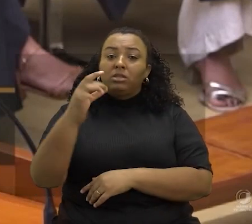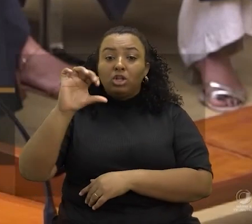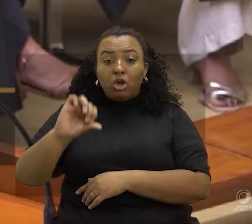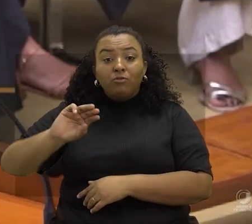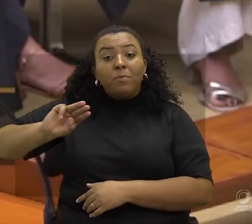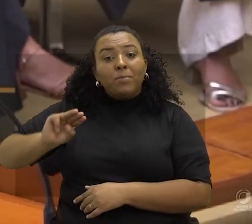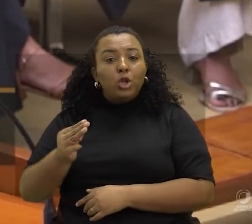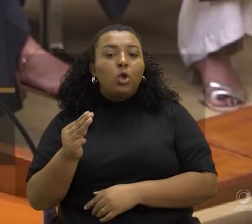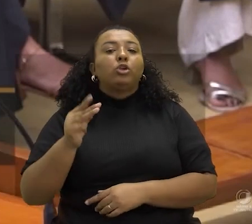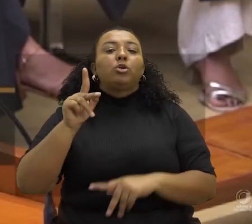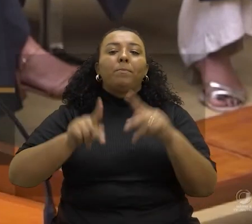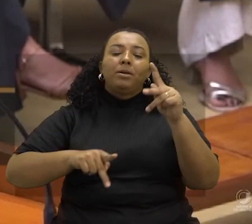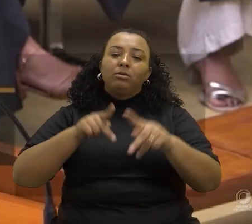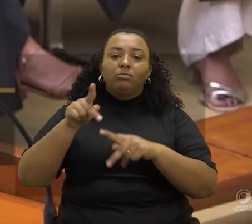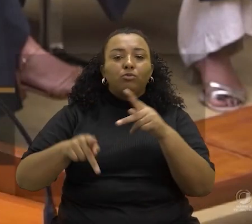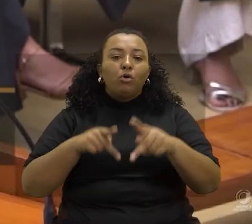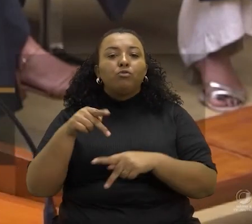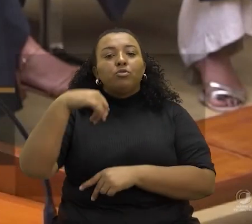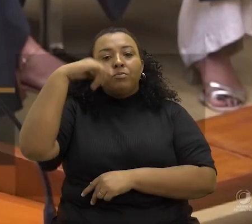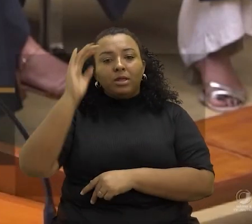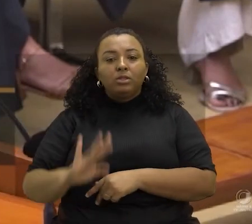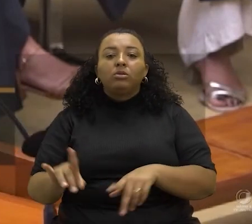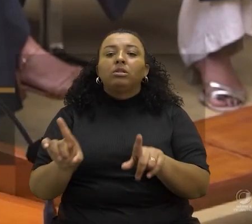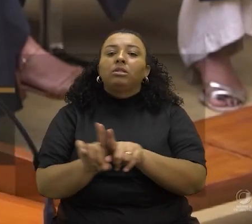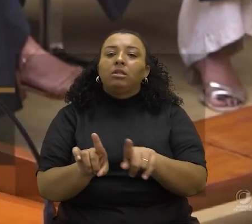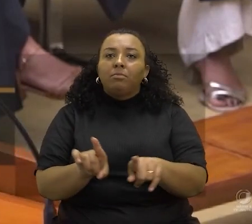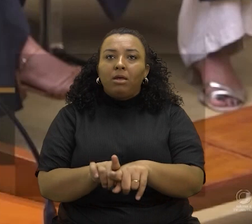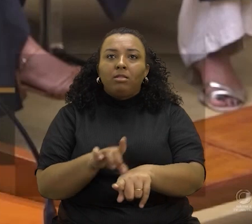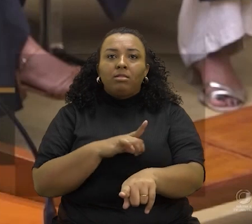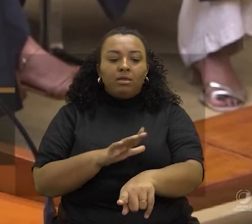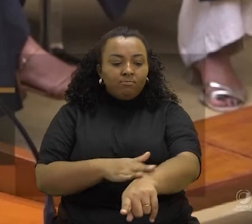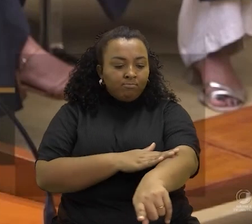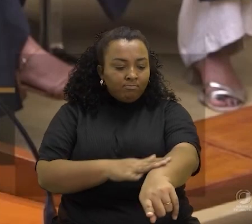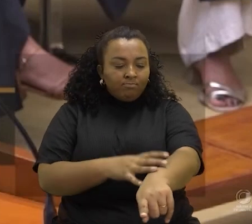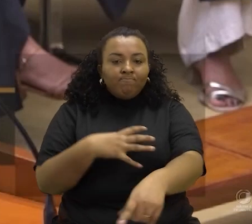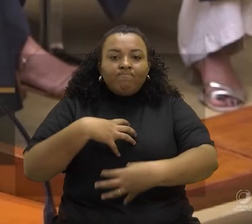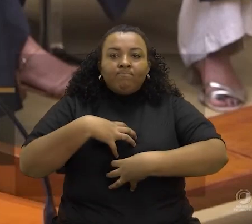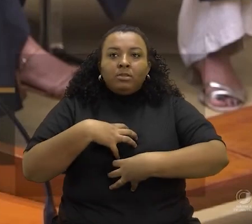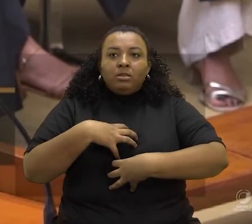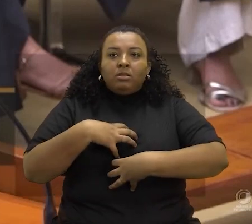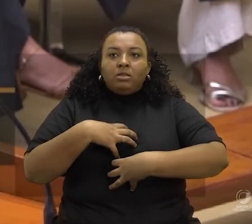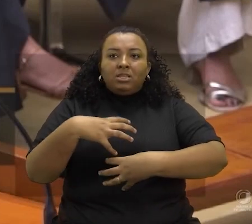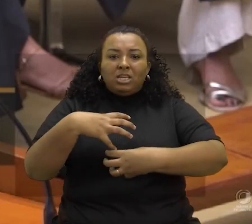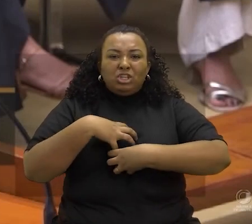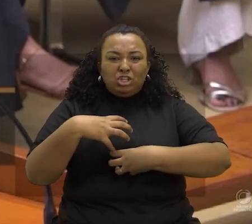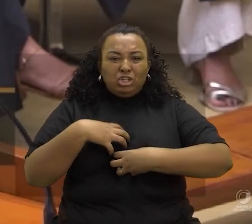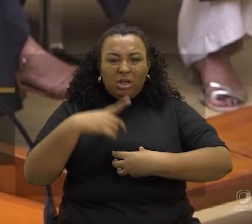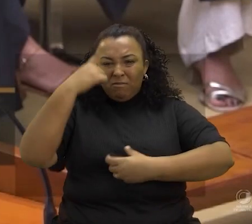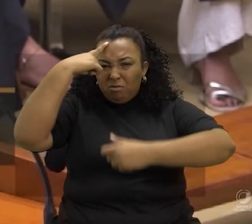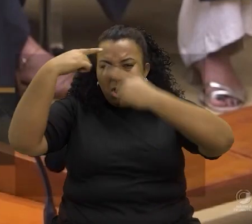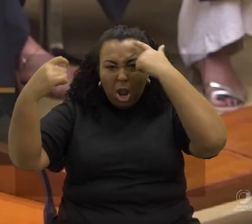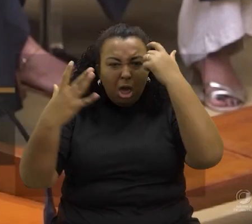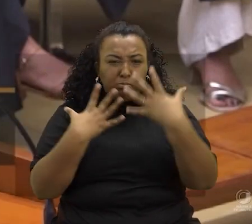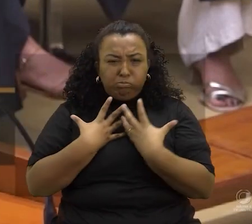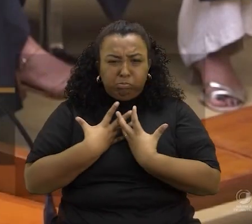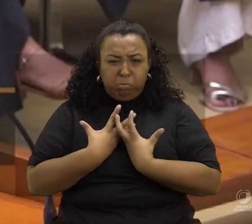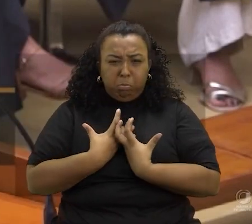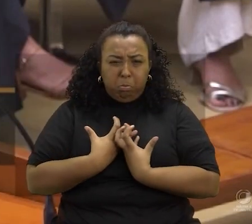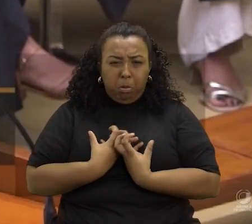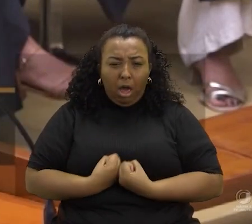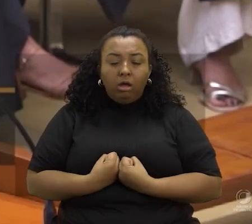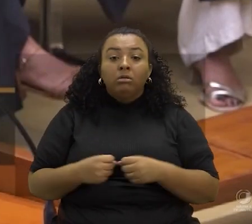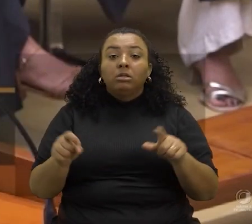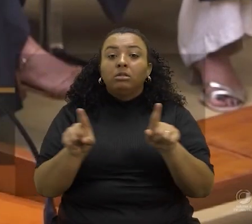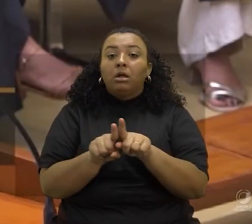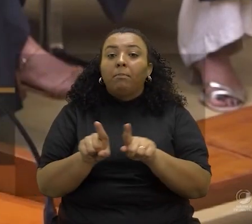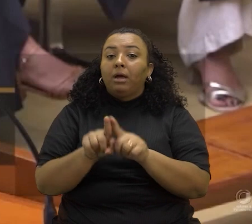119 milhões de brasileiros, temos também pele para sentir. Sentir a violência que nos assola,